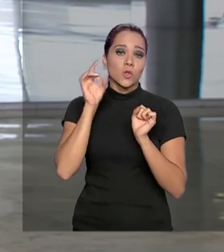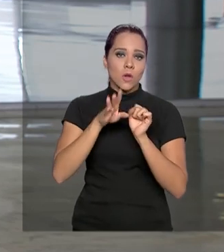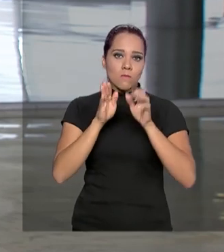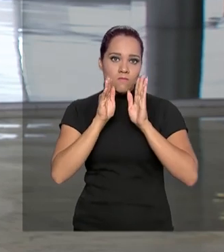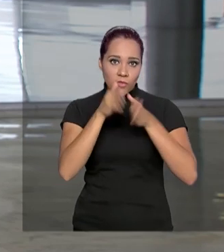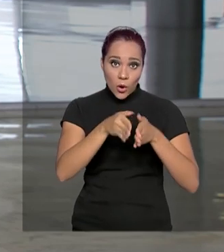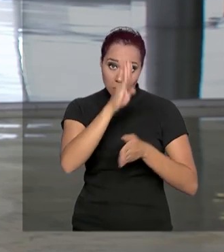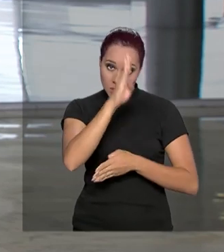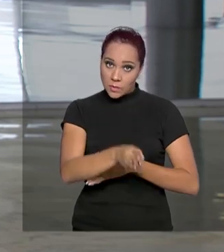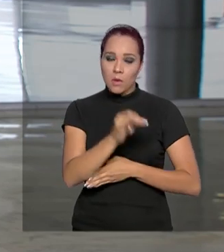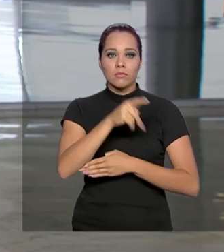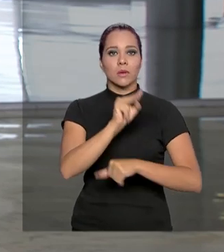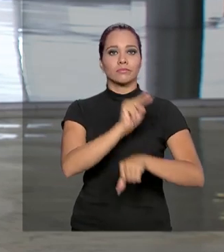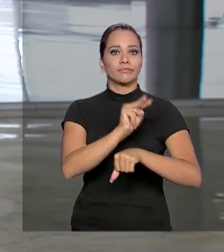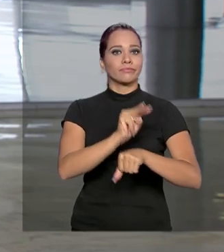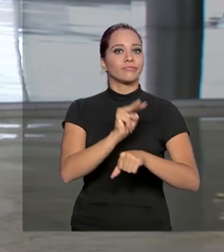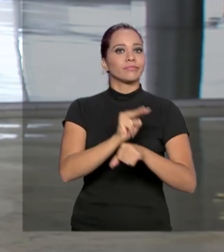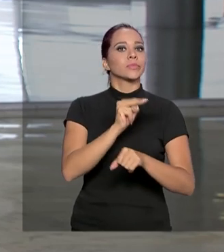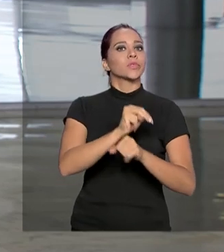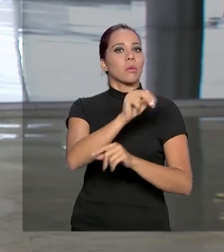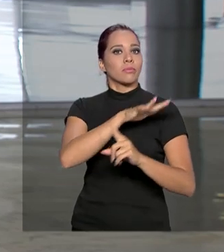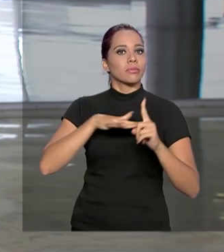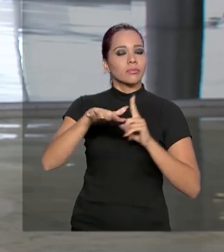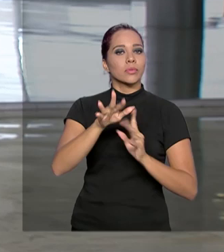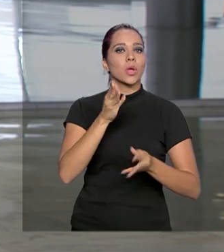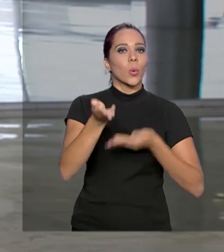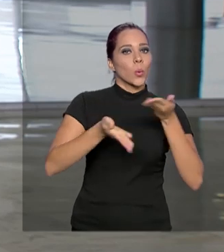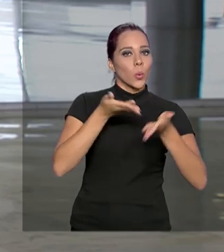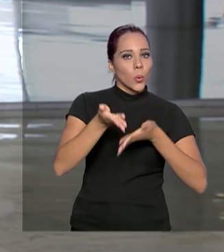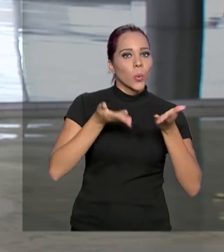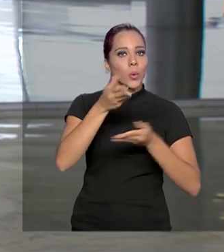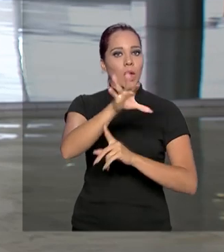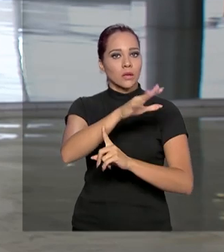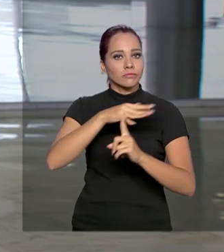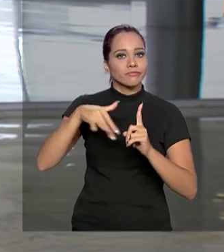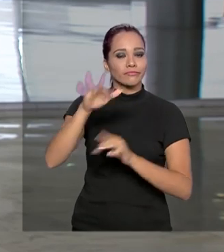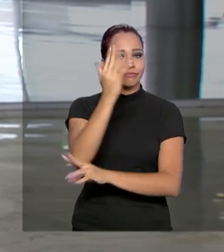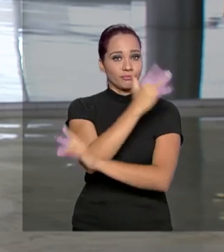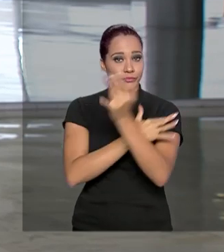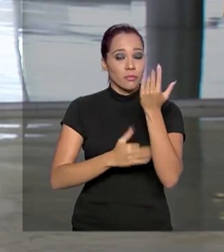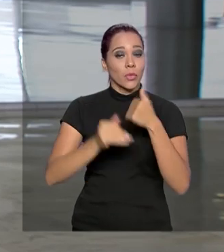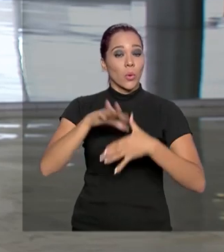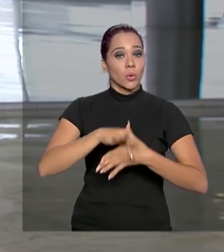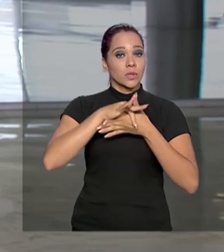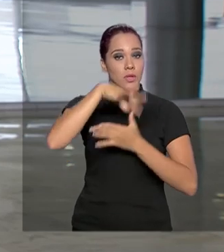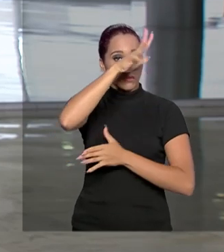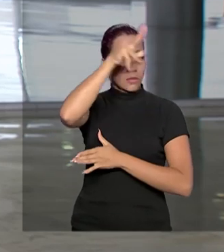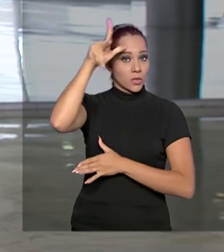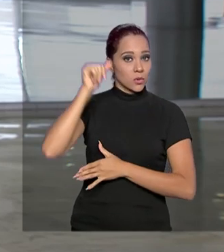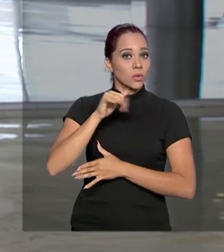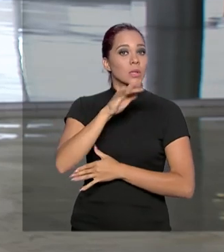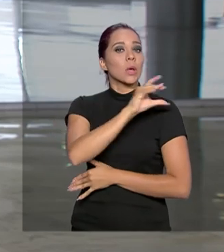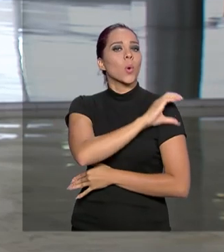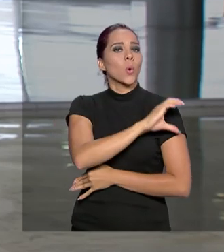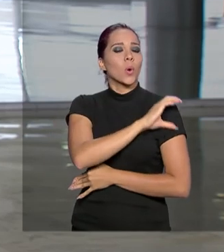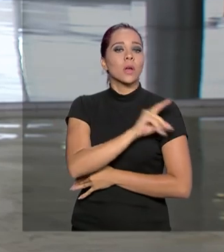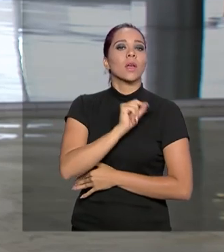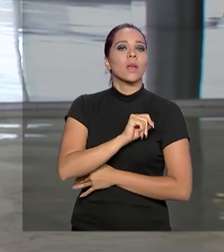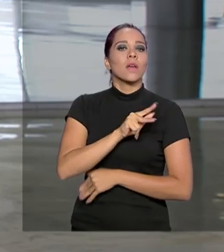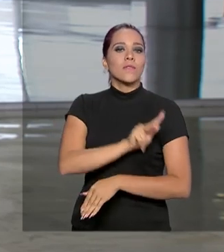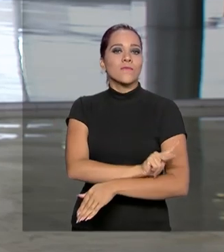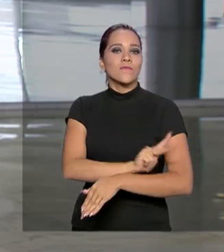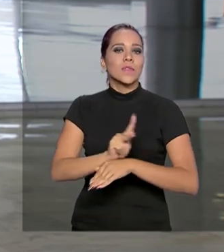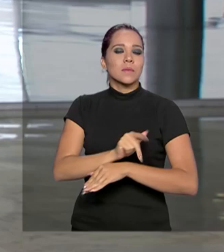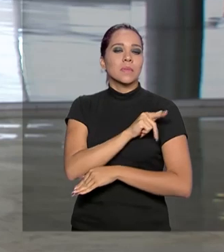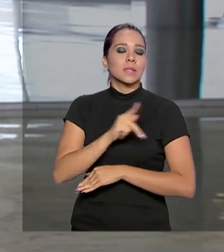voltada para a proteção do meio ambiente, para o cuidado do meio ambiente. O Conselho da Amazônia, ele vai ser coordenado pelo vice-presidente